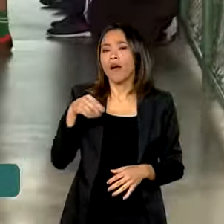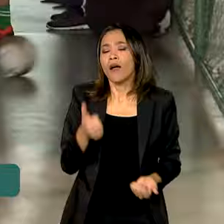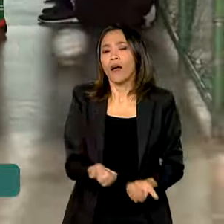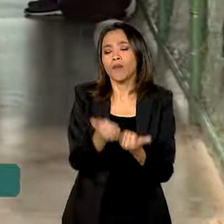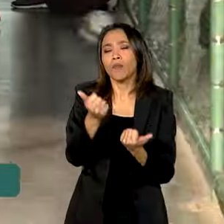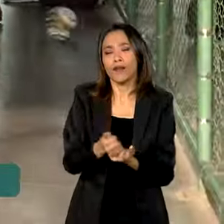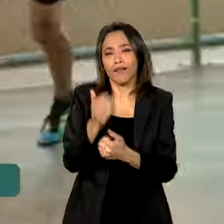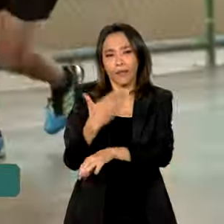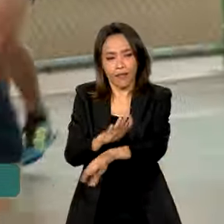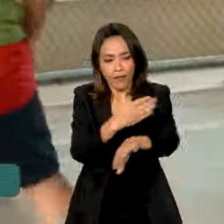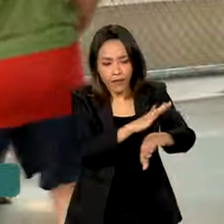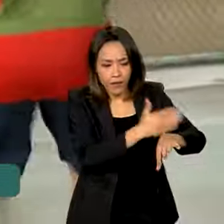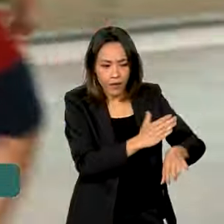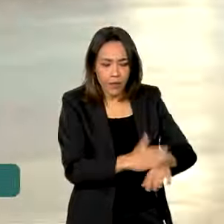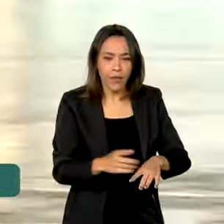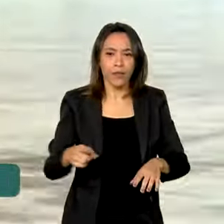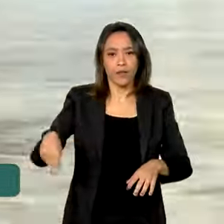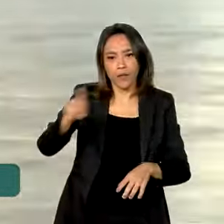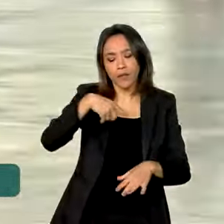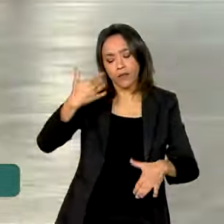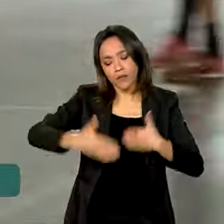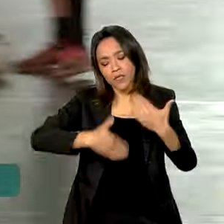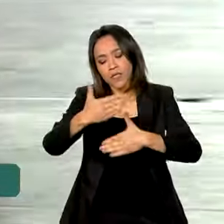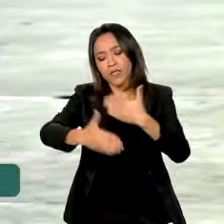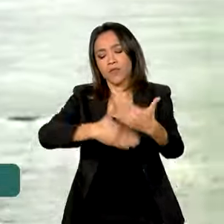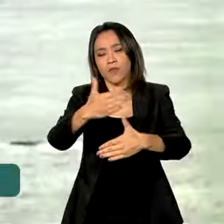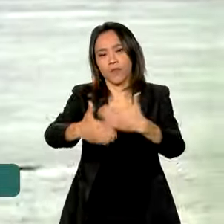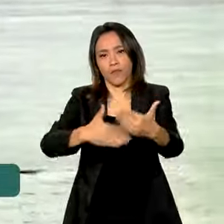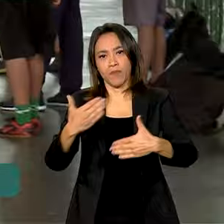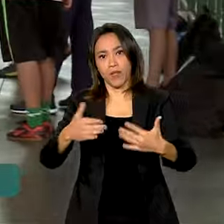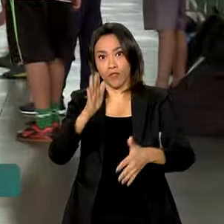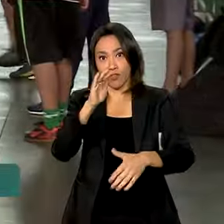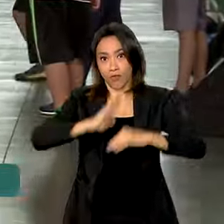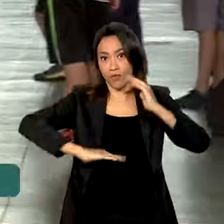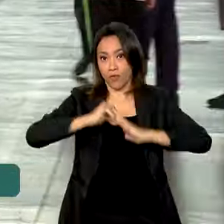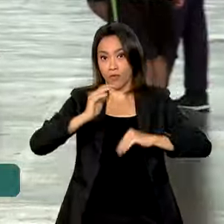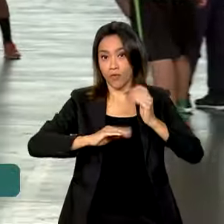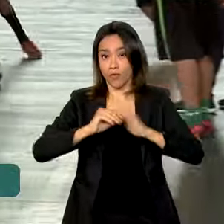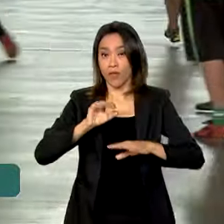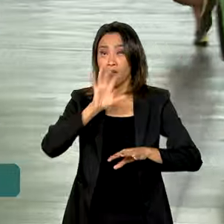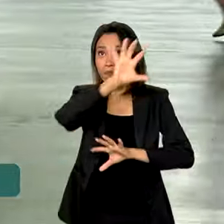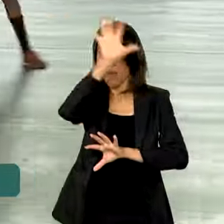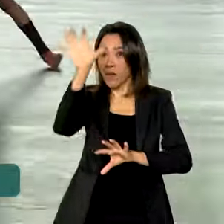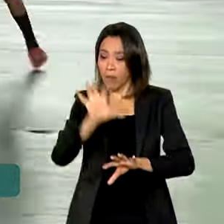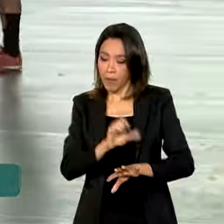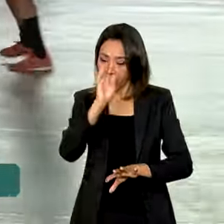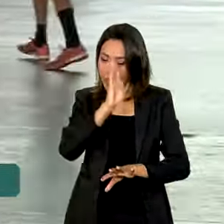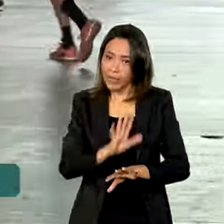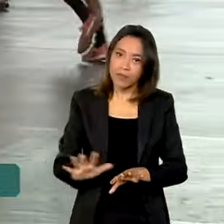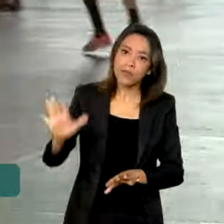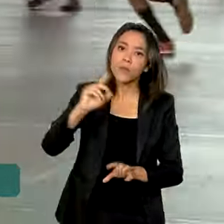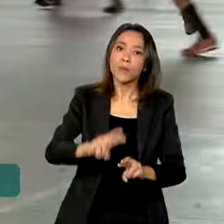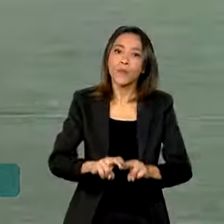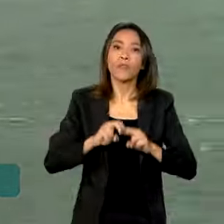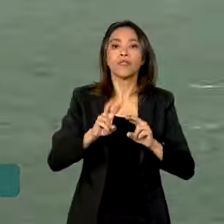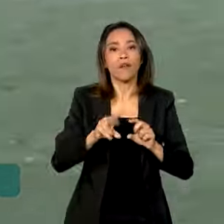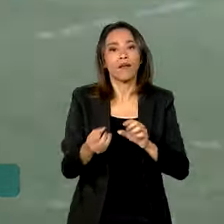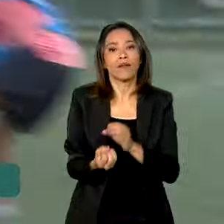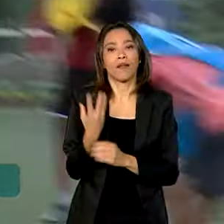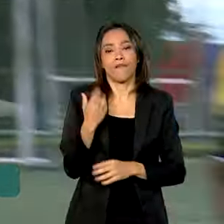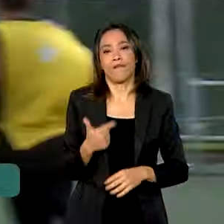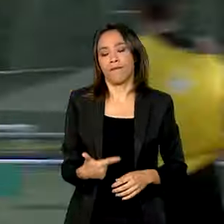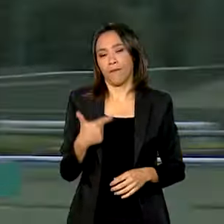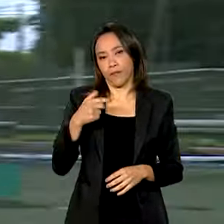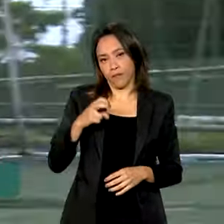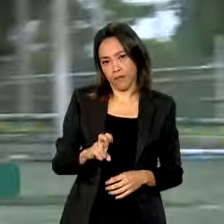treinamento e desenvolvimento de atletas de todas as regiões do país. Para isso, serão implementados 25